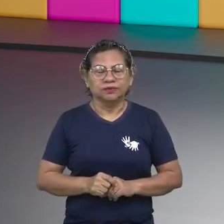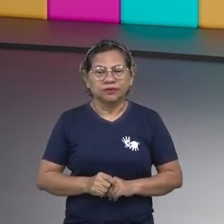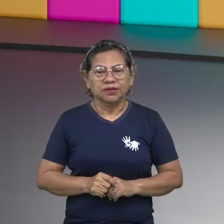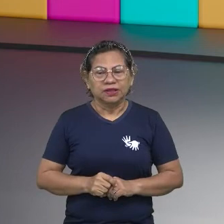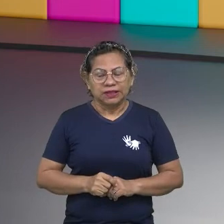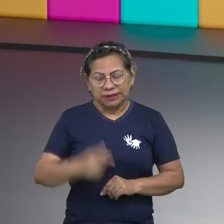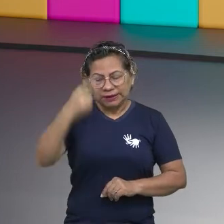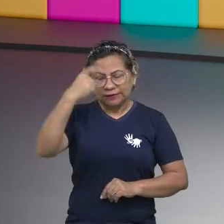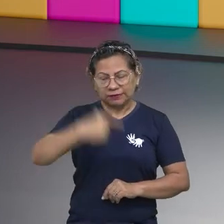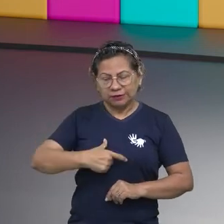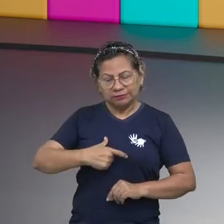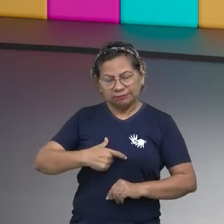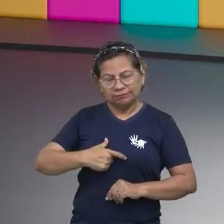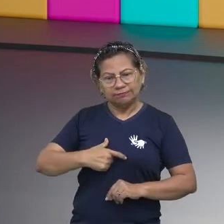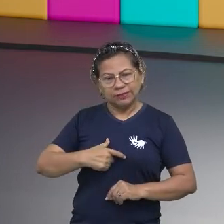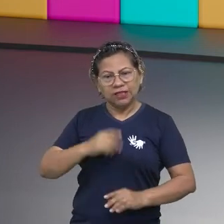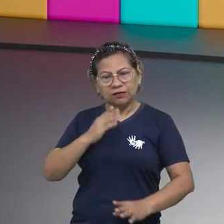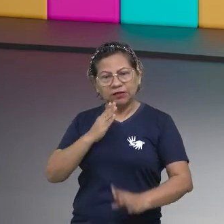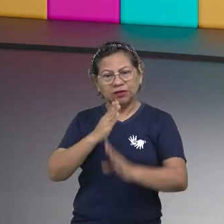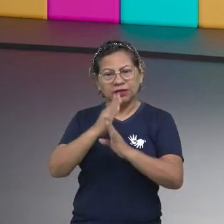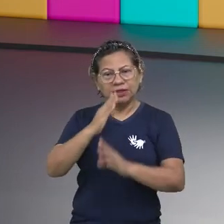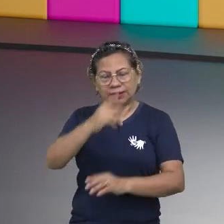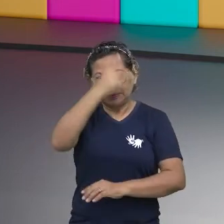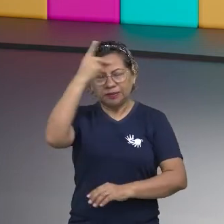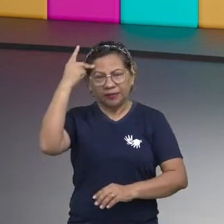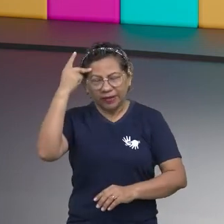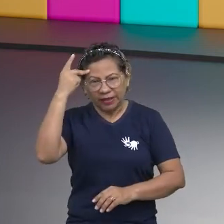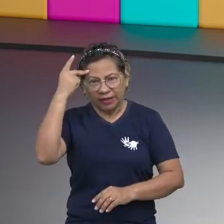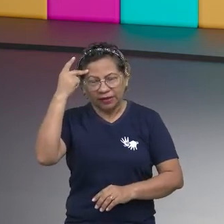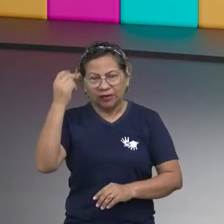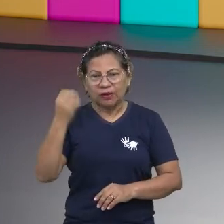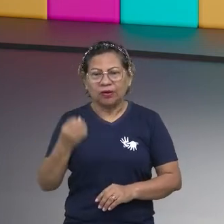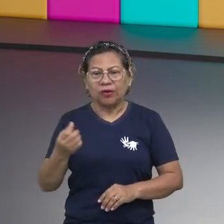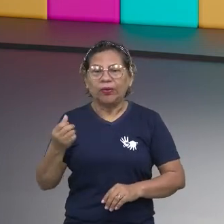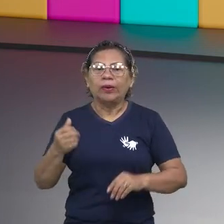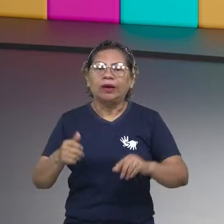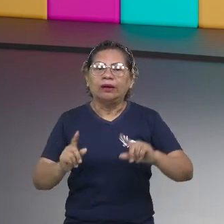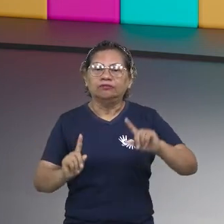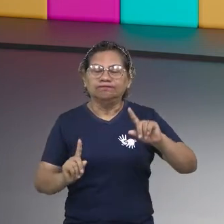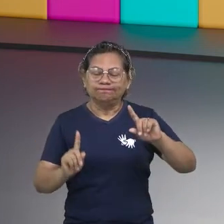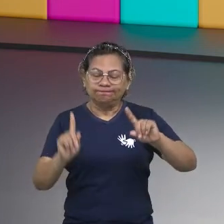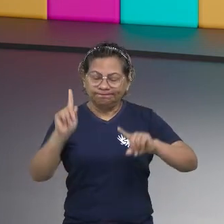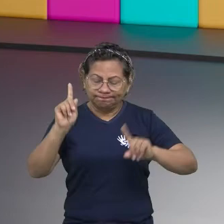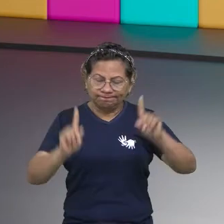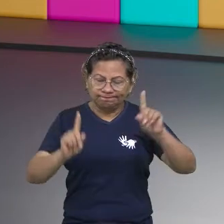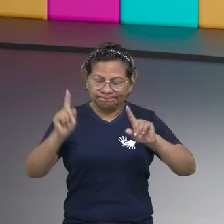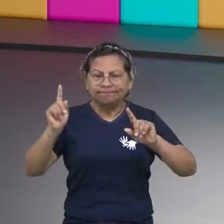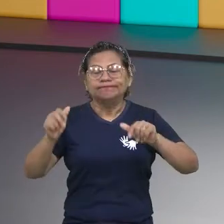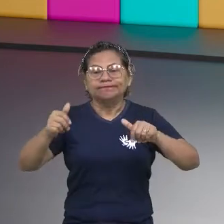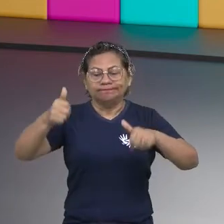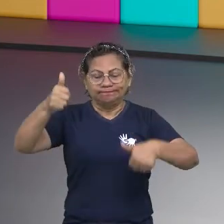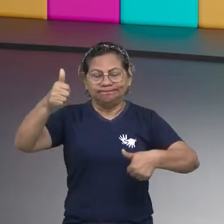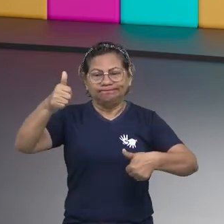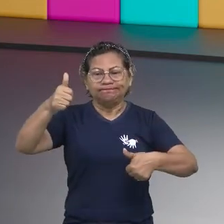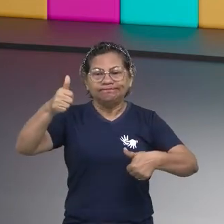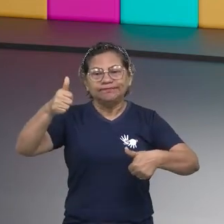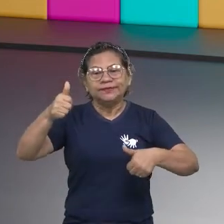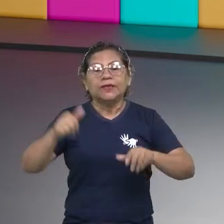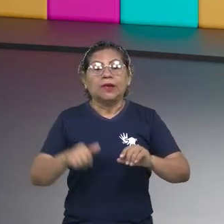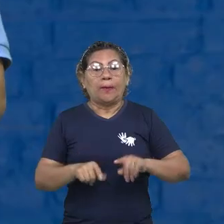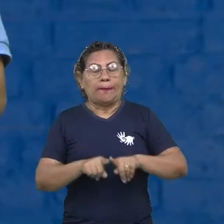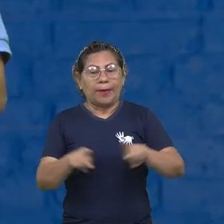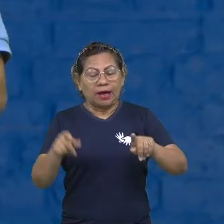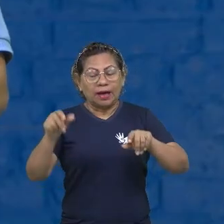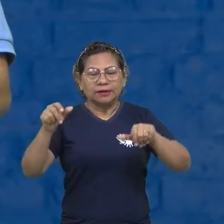encontrar pessoas positivas e negativas, influências positivas e negativas. A escolha é livre. Você